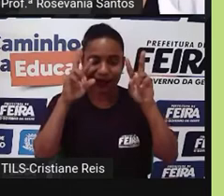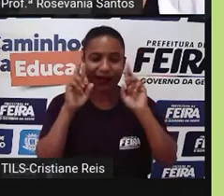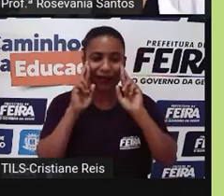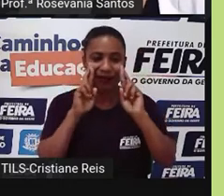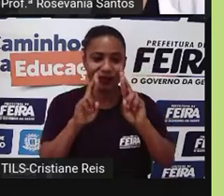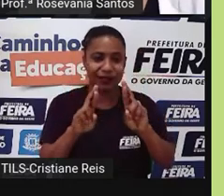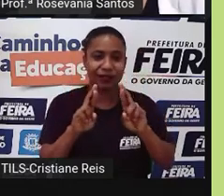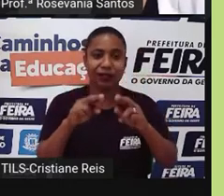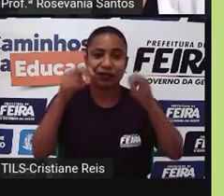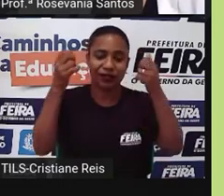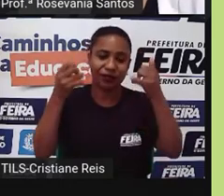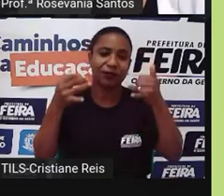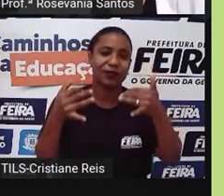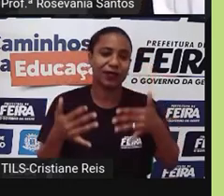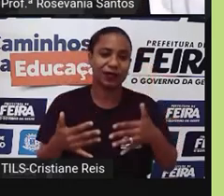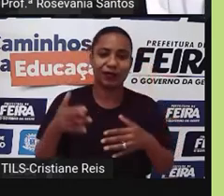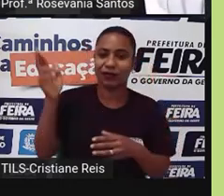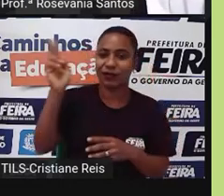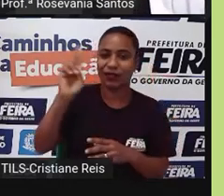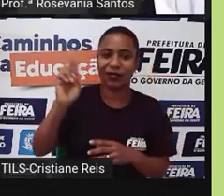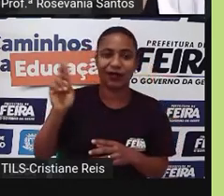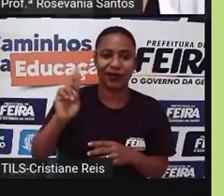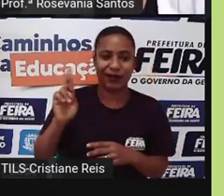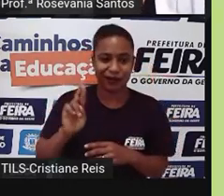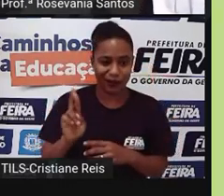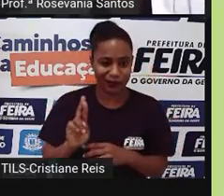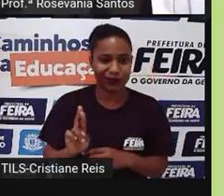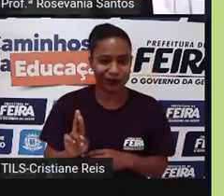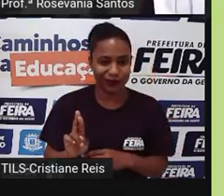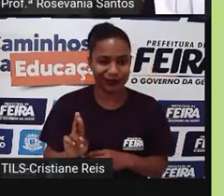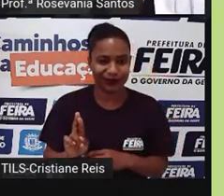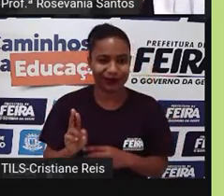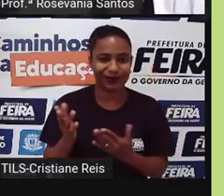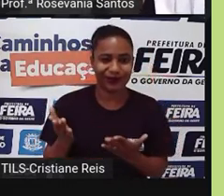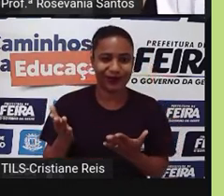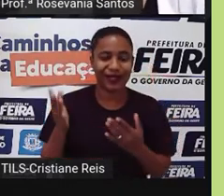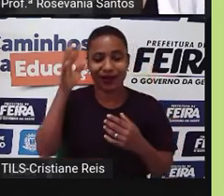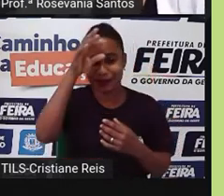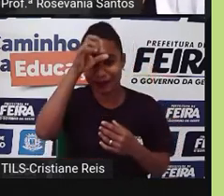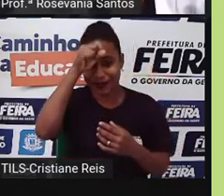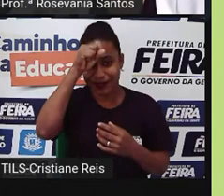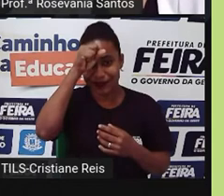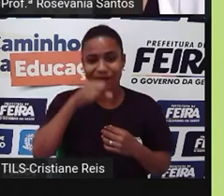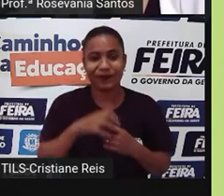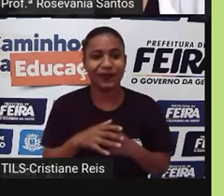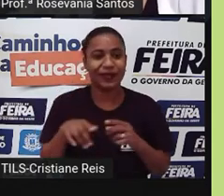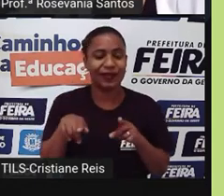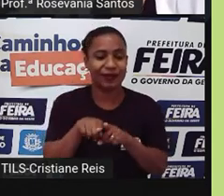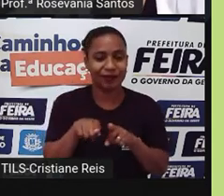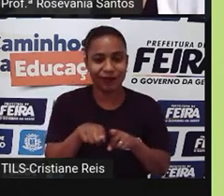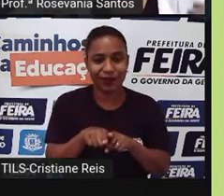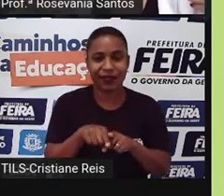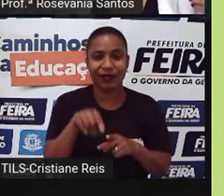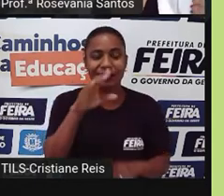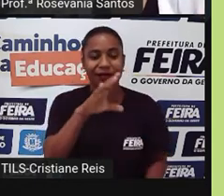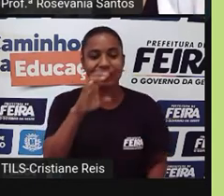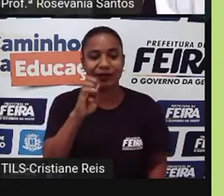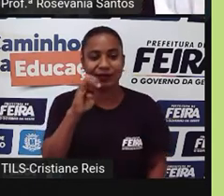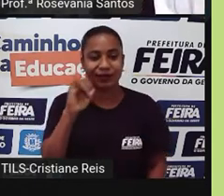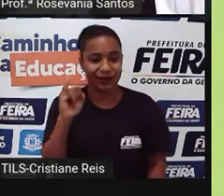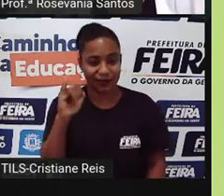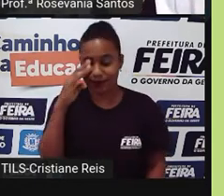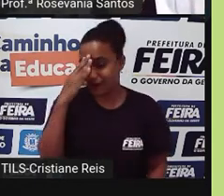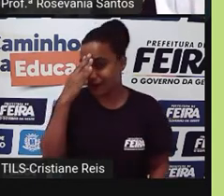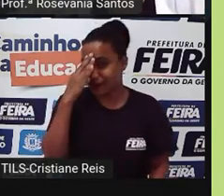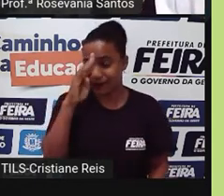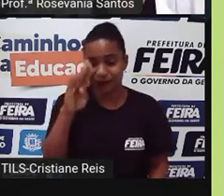falamos muitas coisas, né, sobre a Rússia e também, né, sobre a CEI. A principal